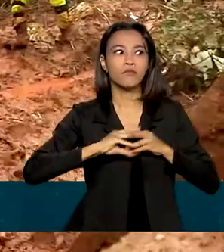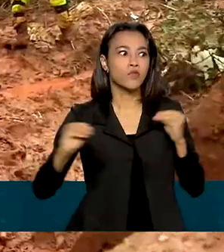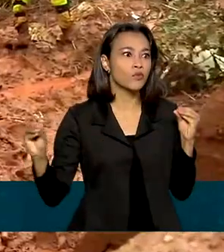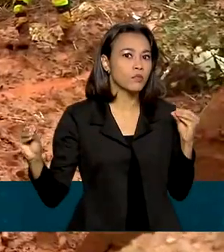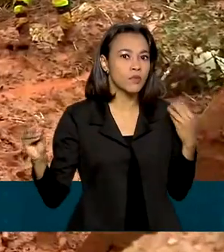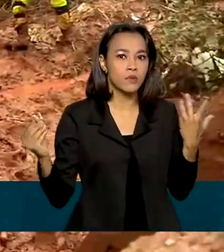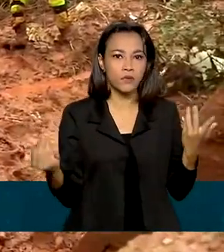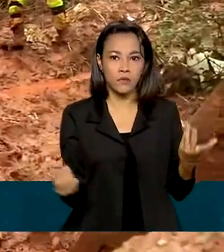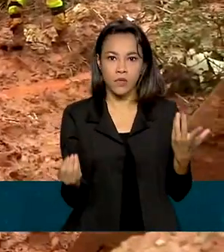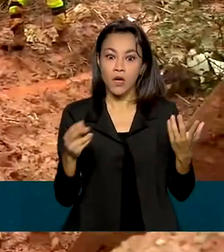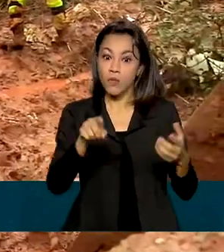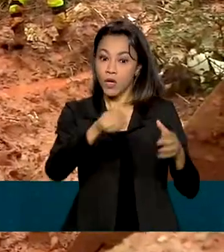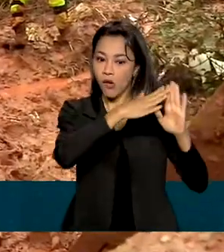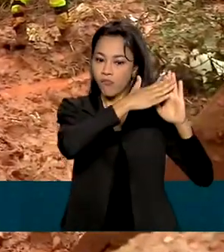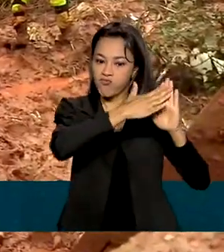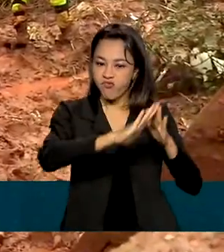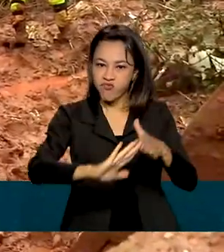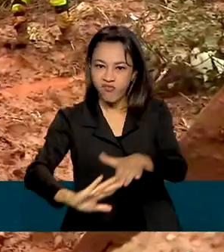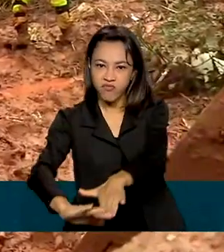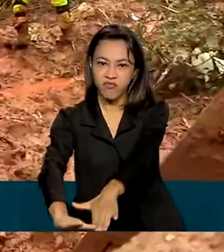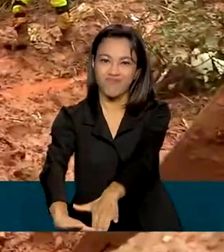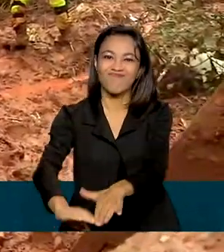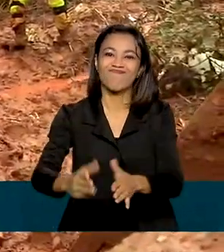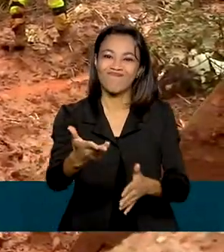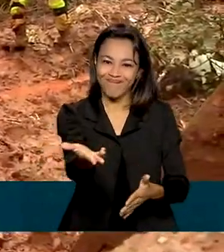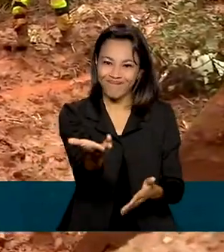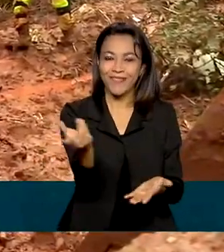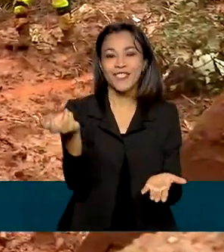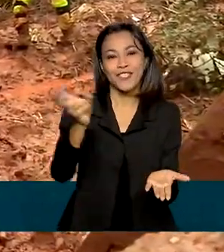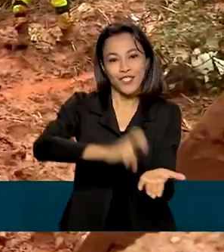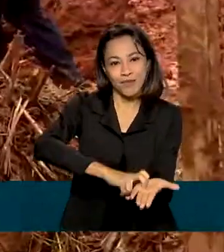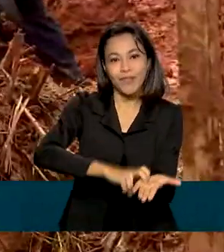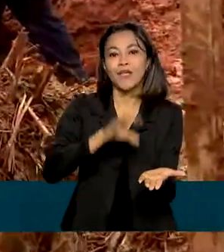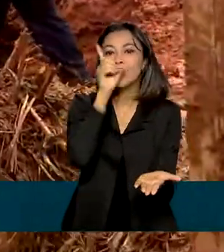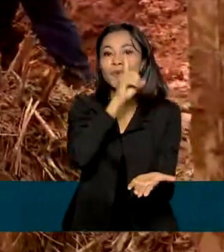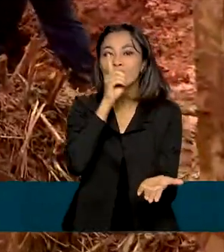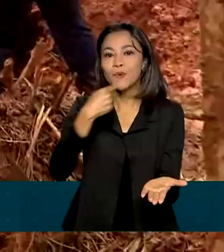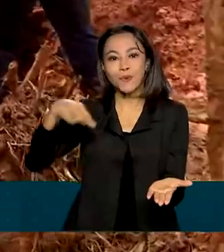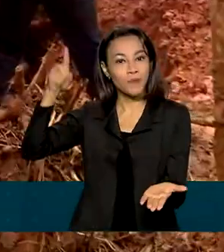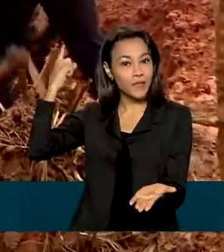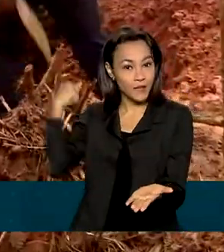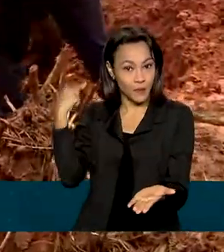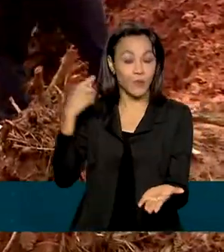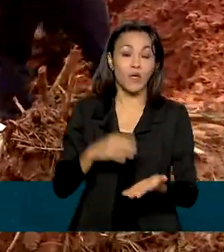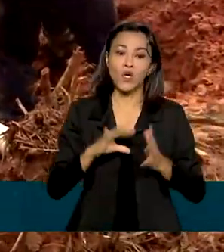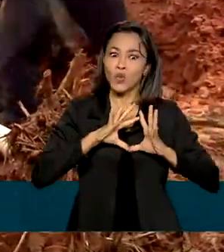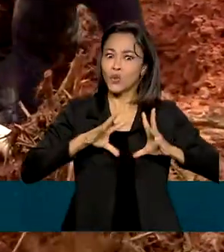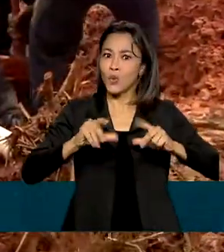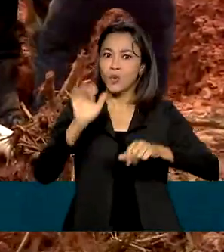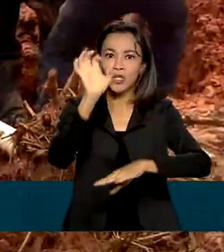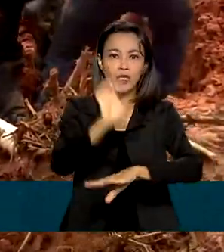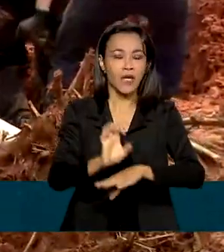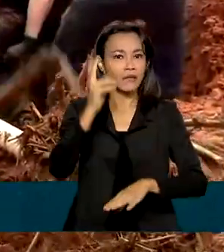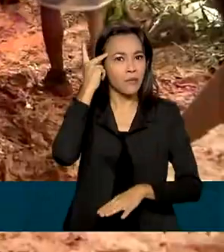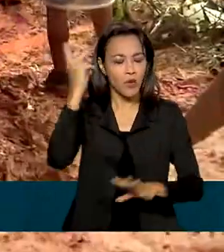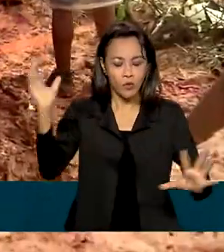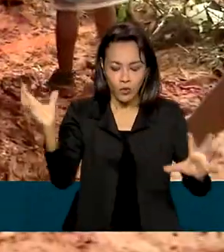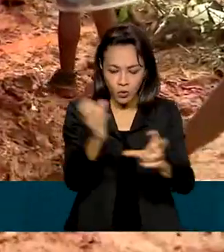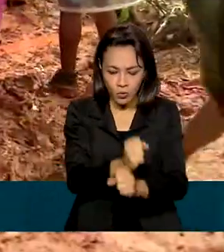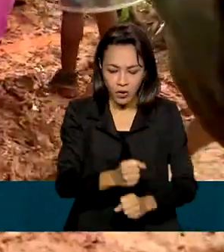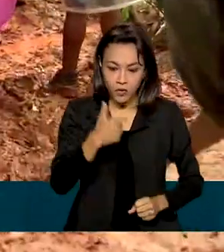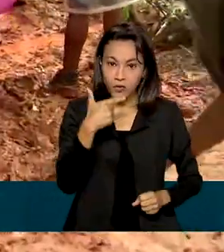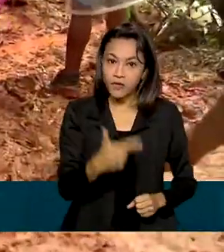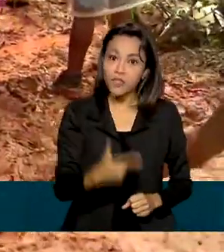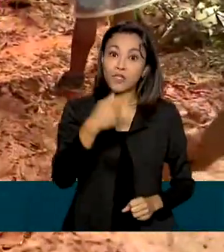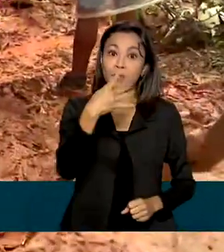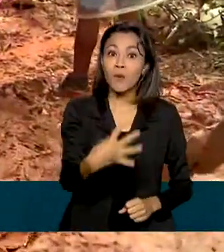depois de um grande deslizamento de terra na manhã do último domingo. Todo o estado de São Paulo contabiliza 24